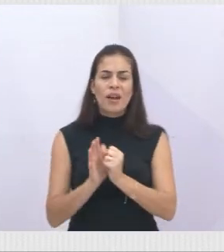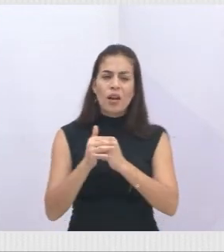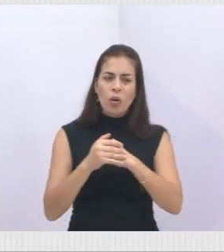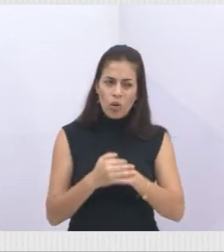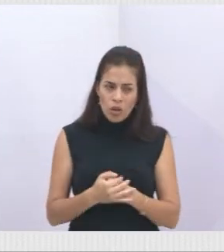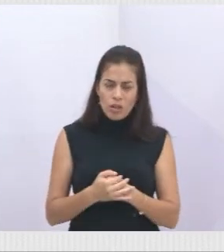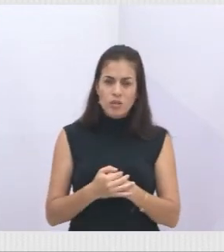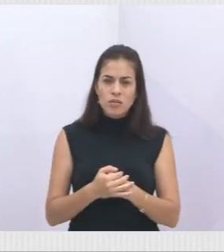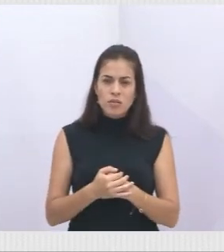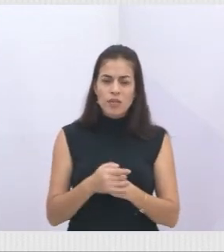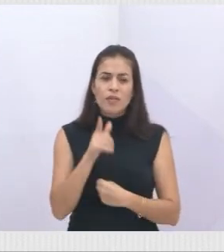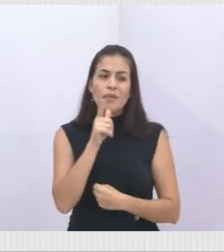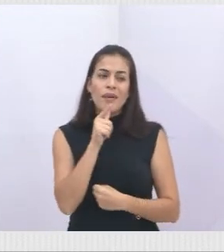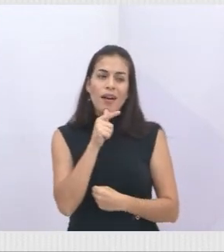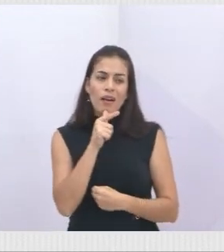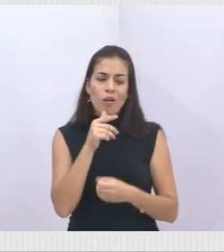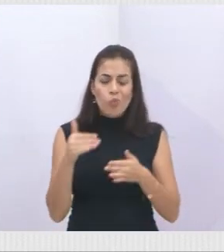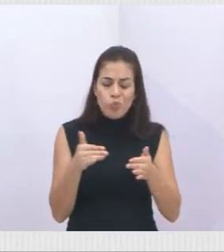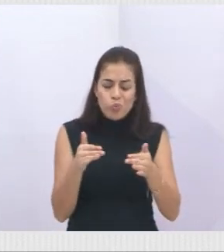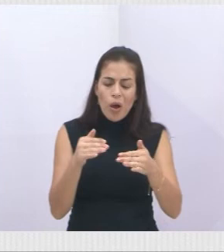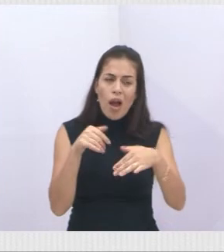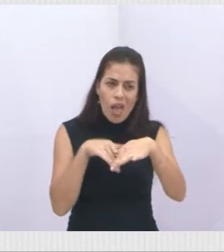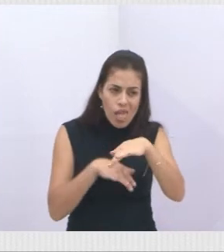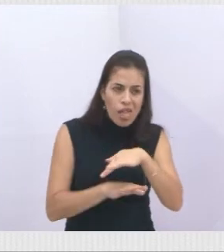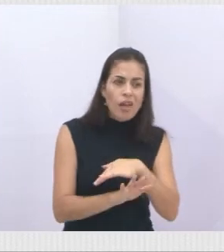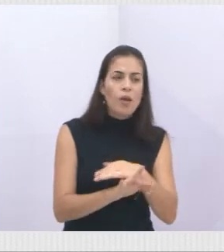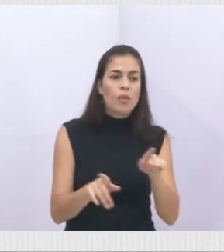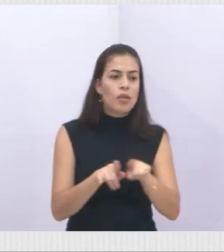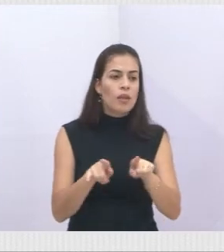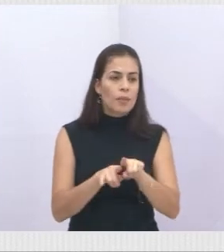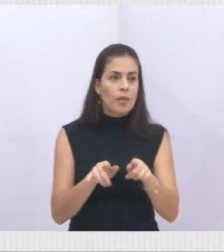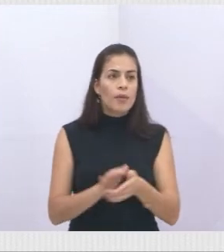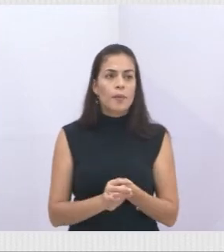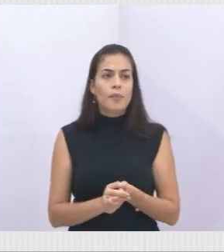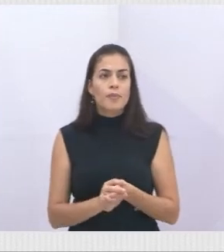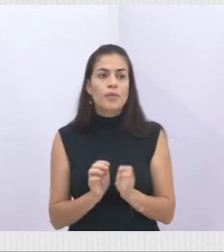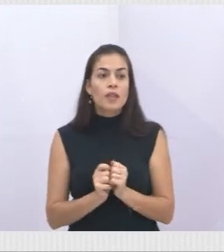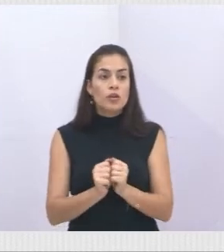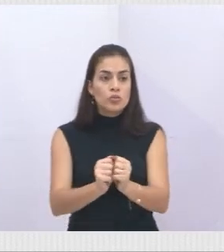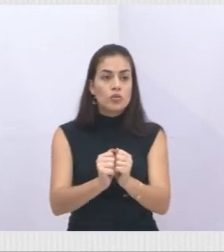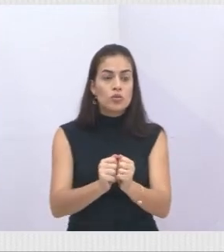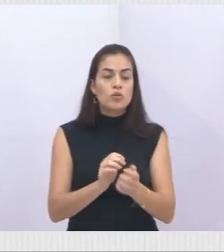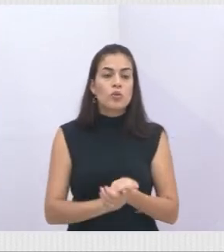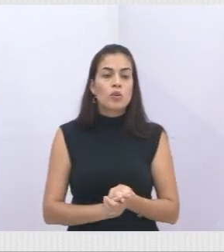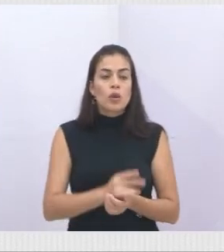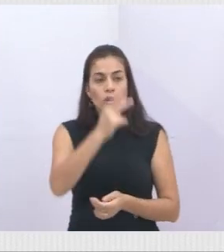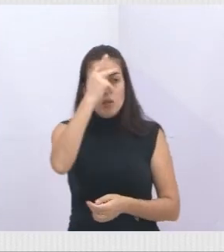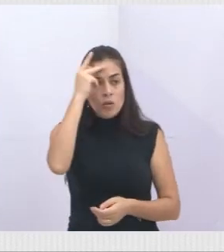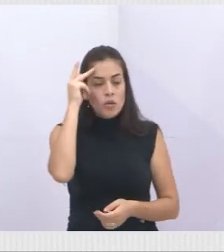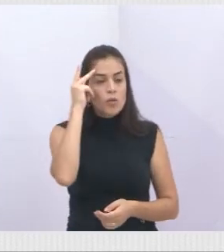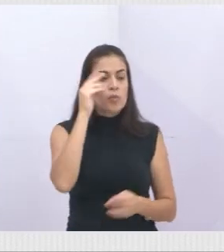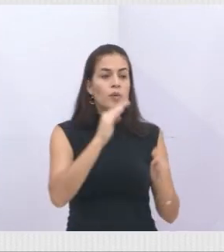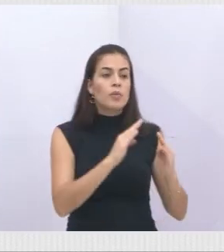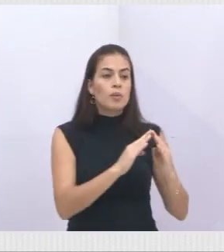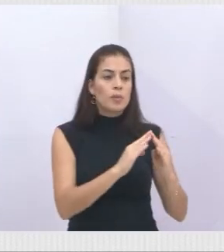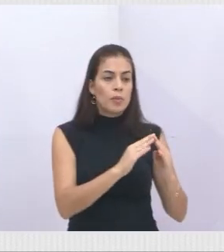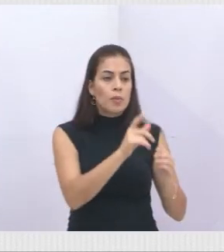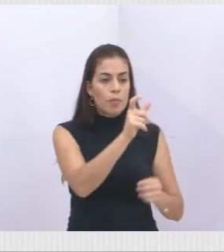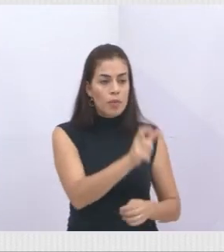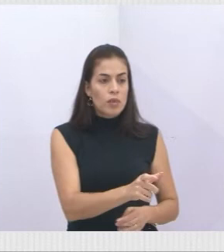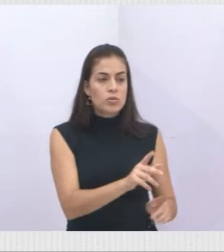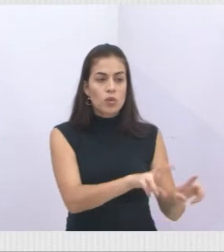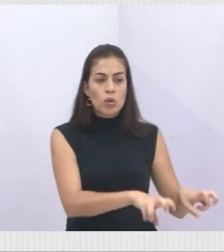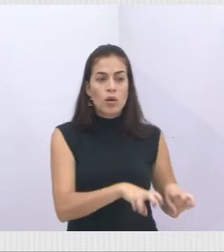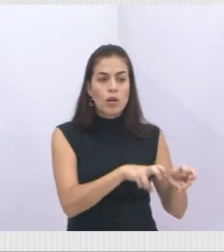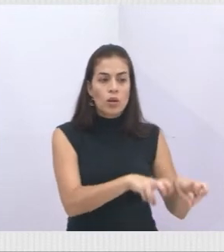incentivo aos proprietários rurais, fazendo o PSA, que o Programa de Pagamentos por Serviços